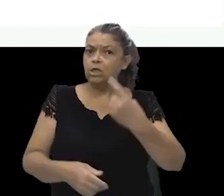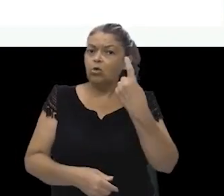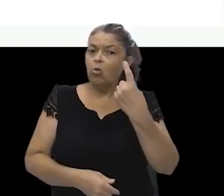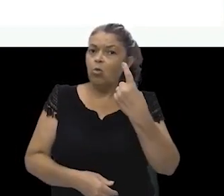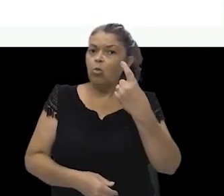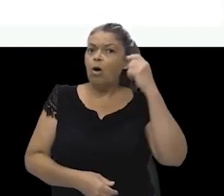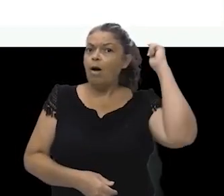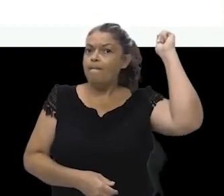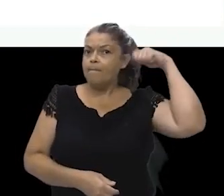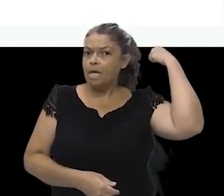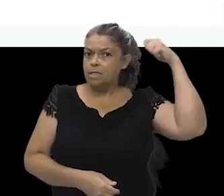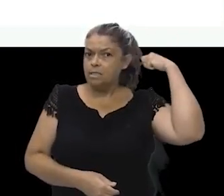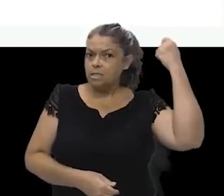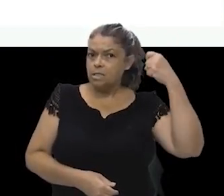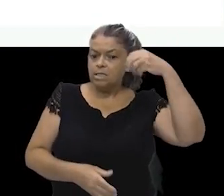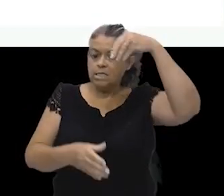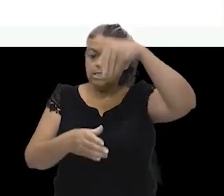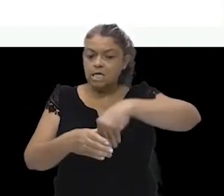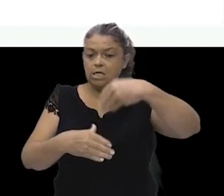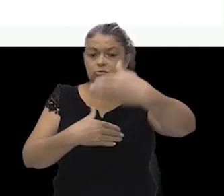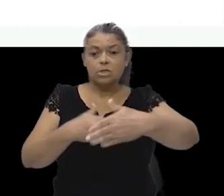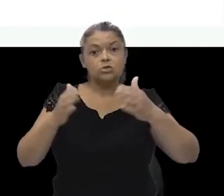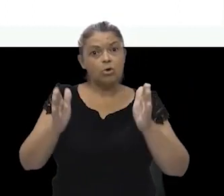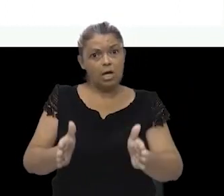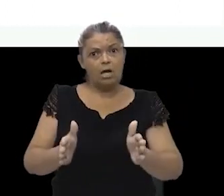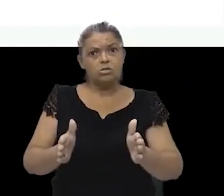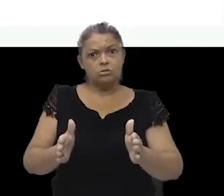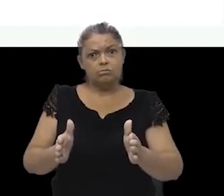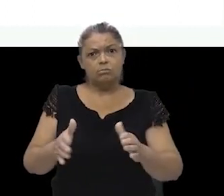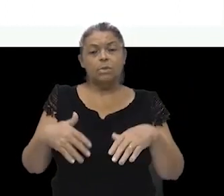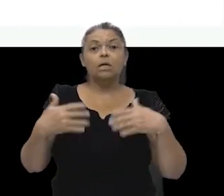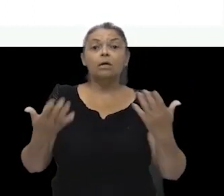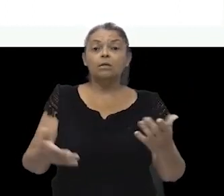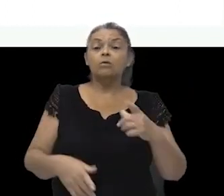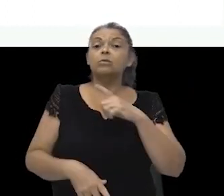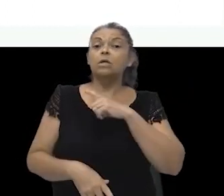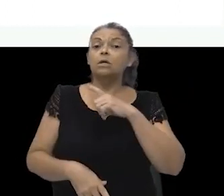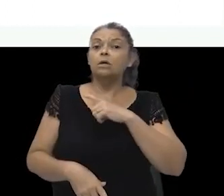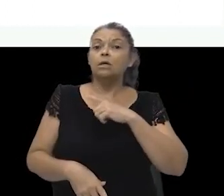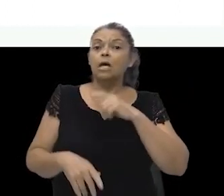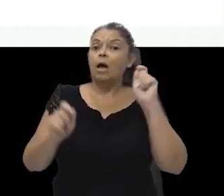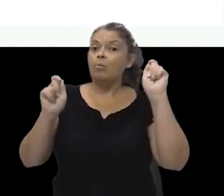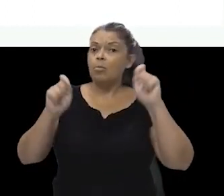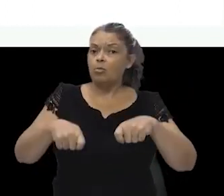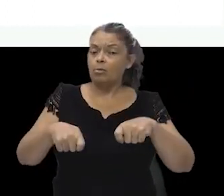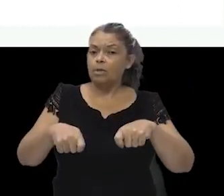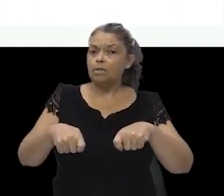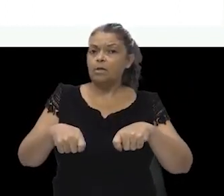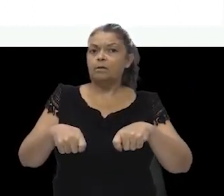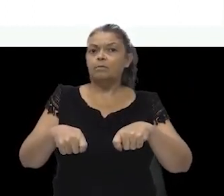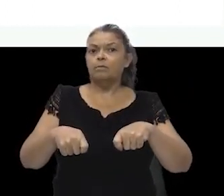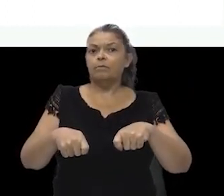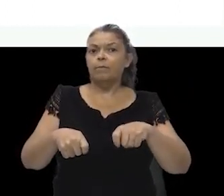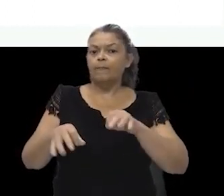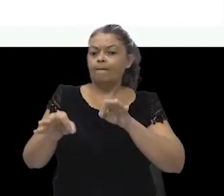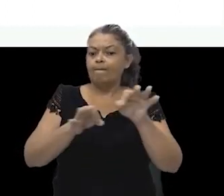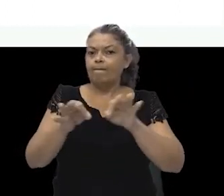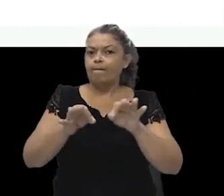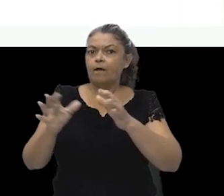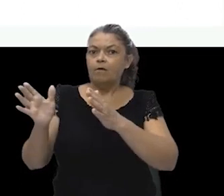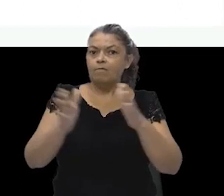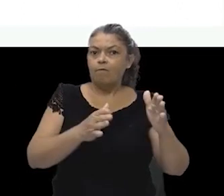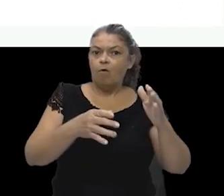azul de dentro da sua caixa. Então nós temos aqui a probabilidade em forma de